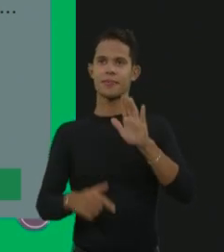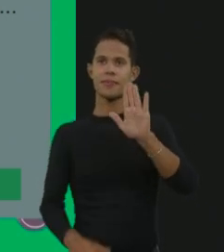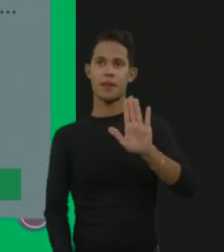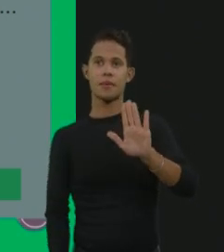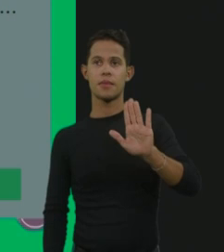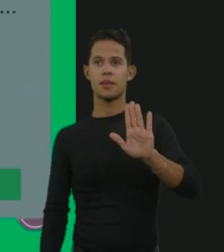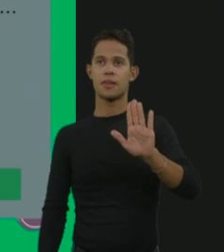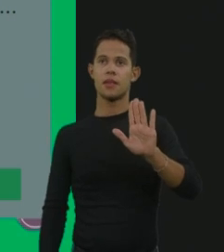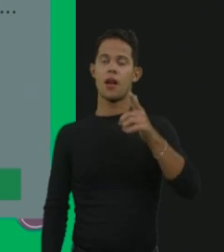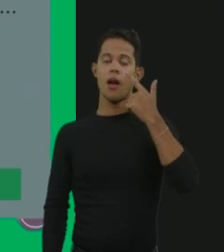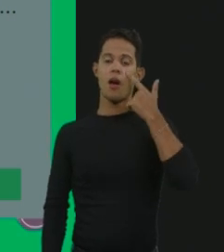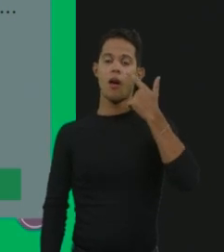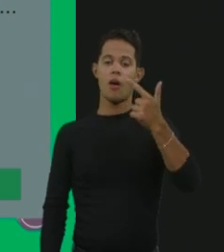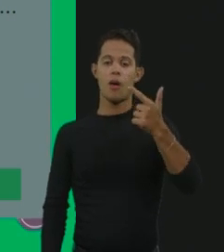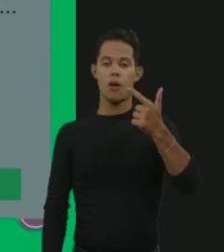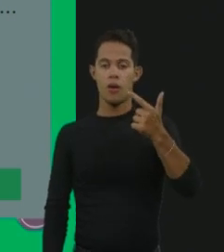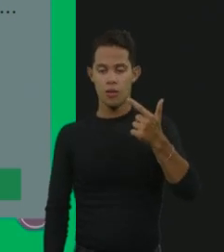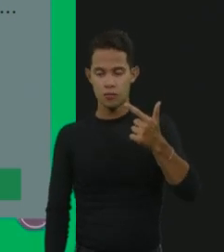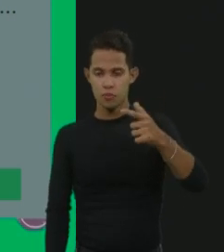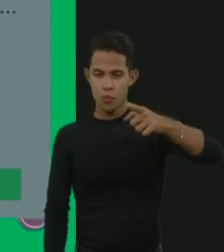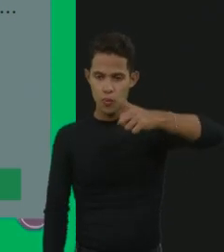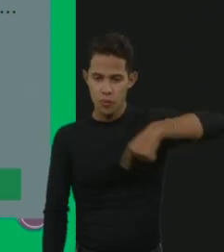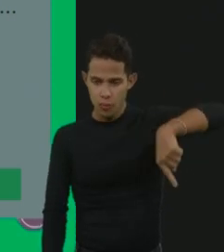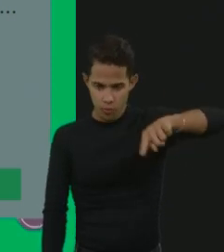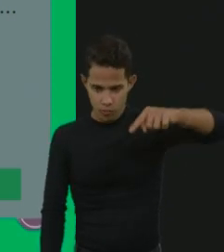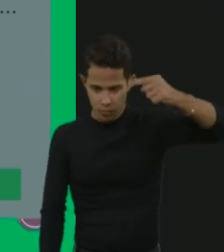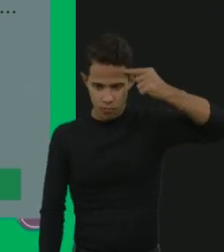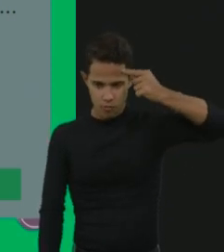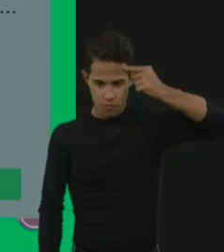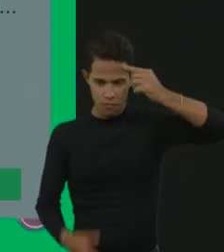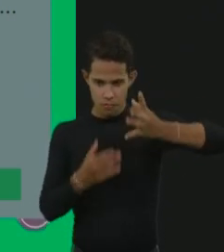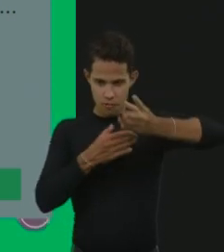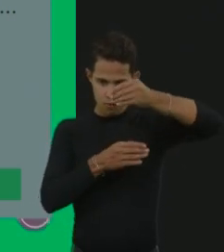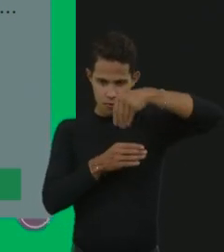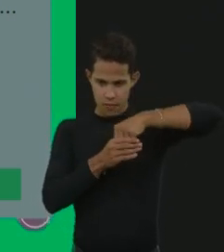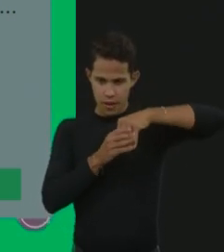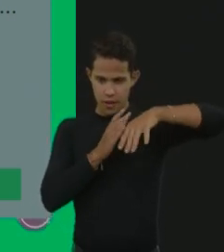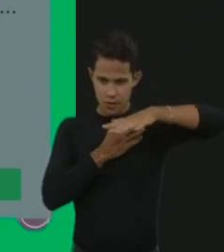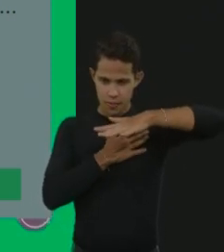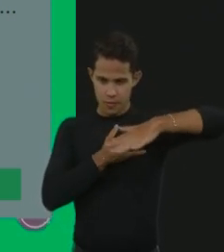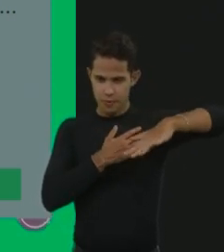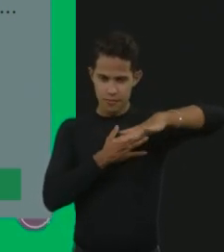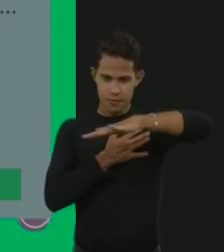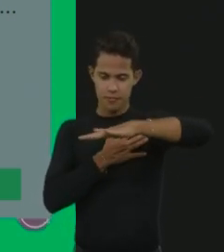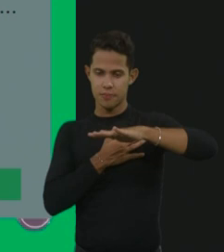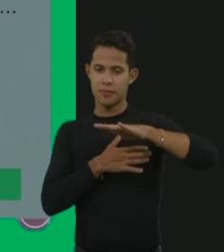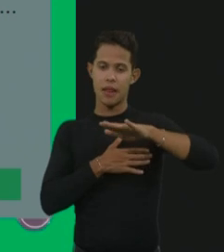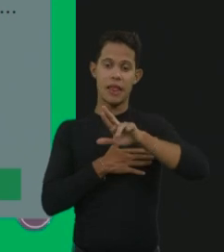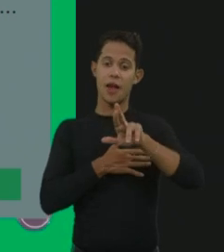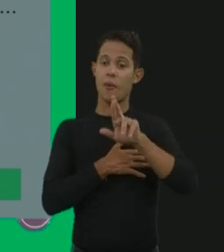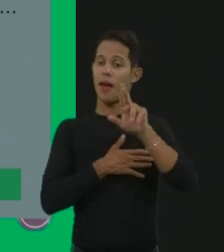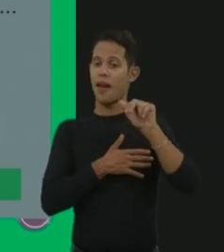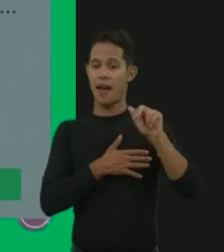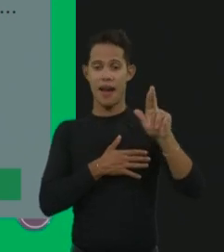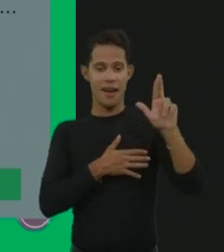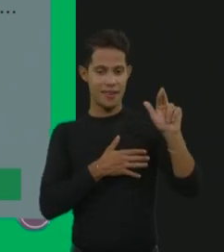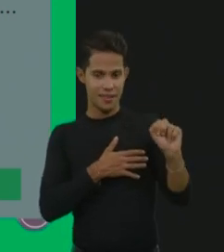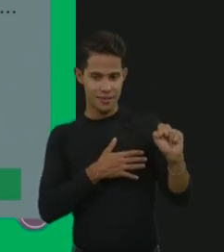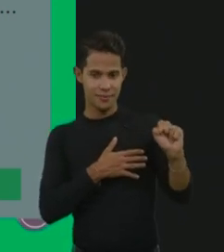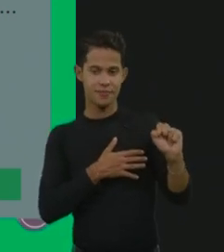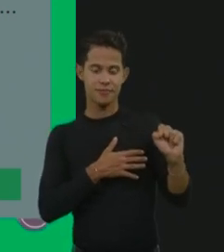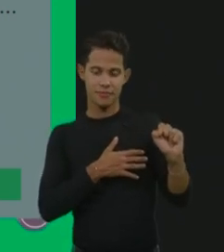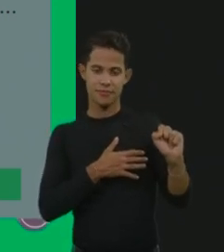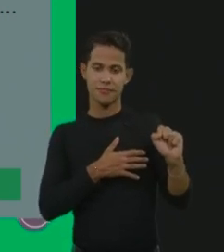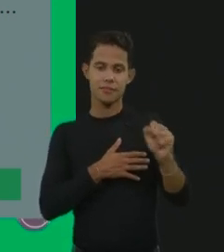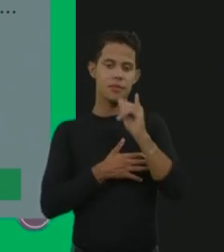Mas, olha, é impressionante a gente pensar que, de repente, dentro das raras, talvez elas não sejam tão raras assim, quando a